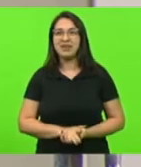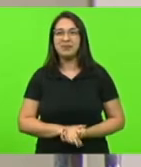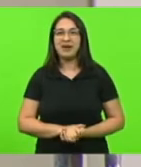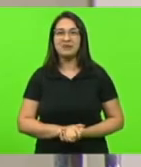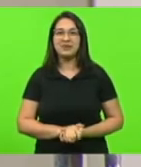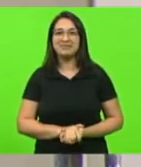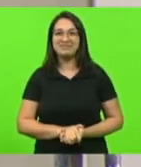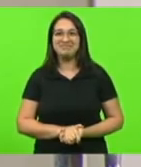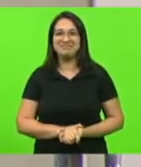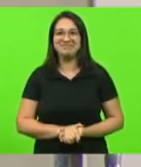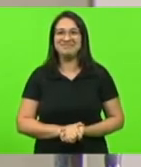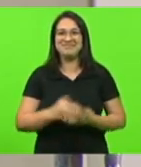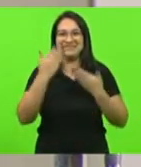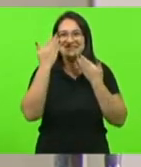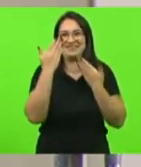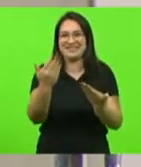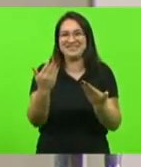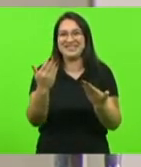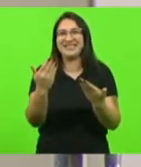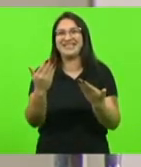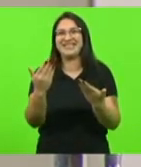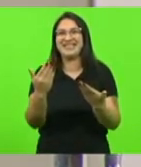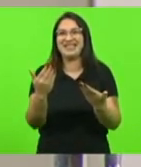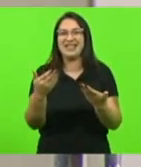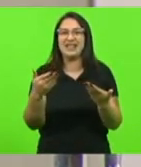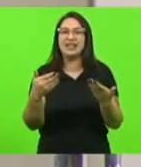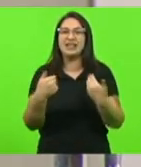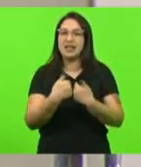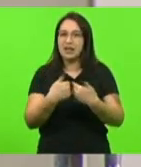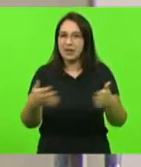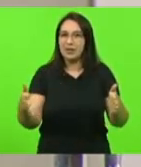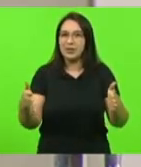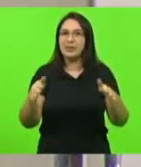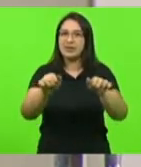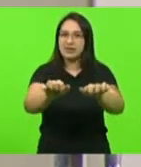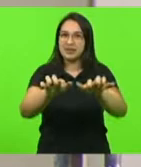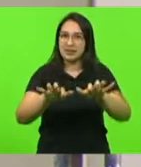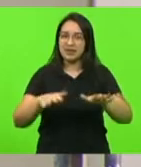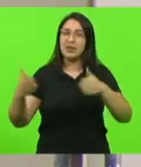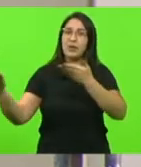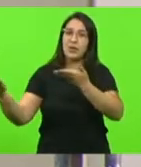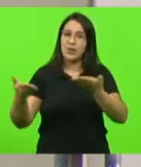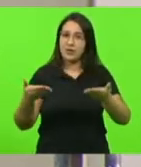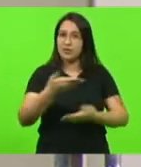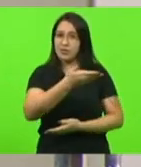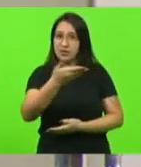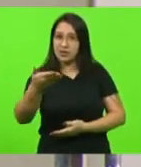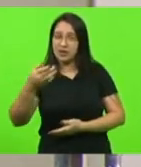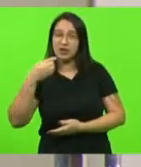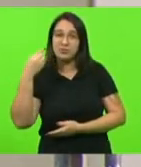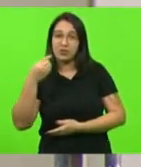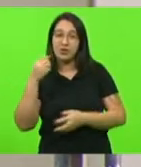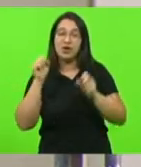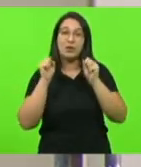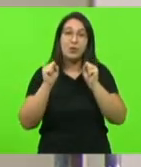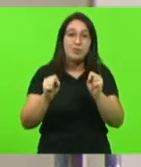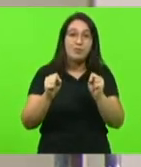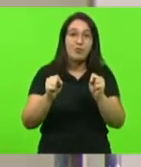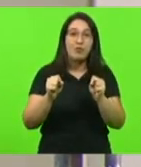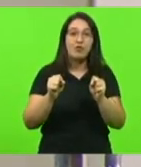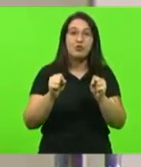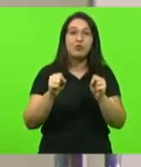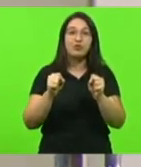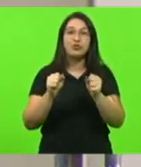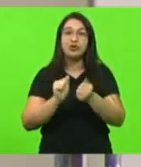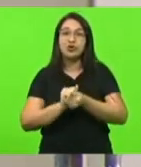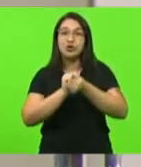Obrigado Alessio nós vamos reabrir a sessão e aí convido os senhores deputados que podem acompanhar enquanto nós